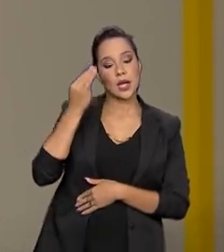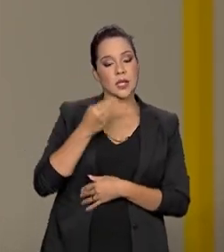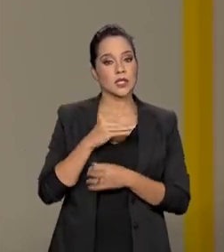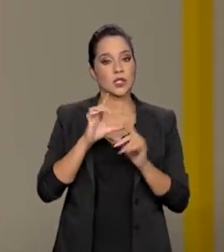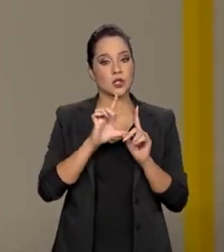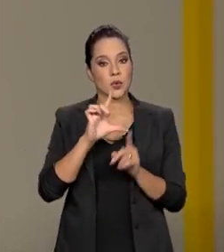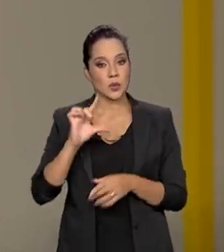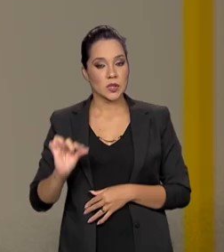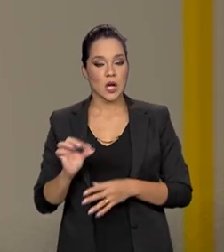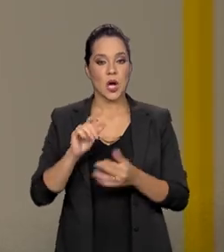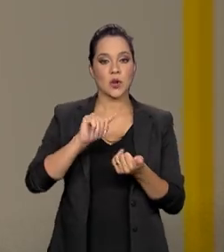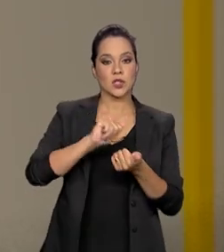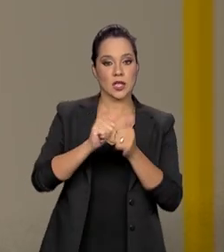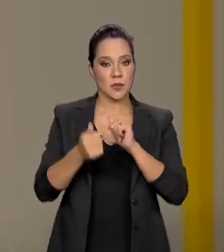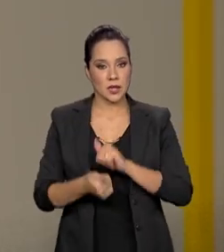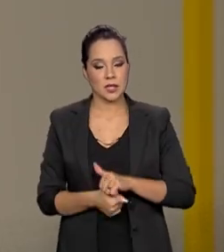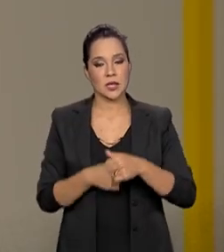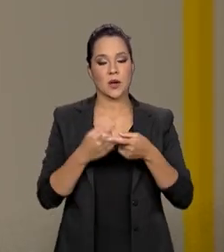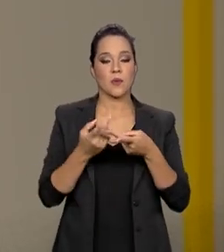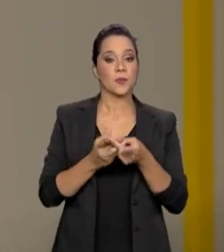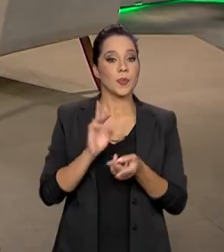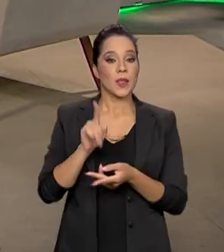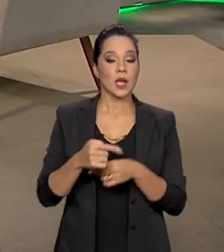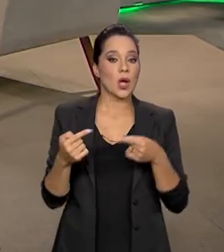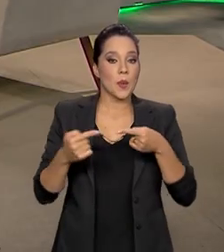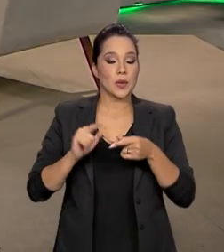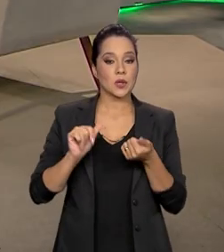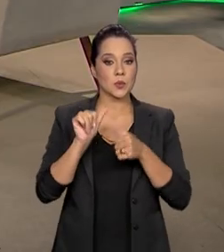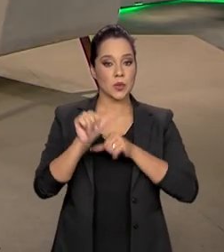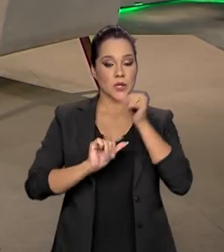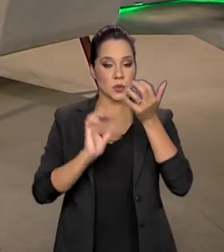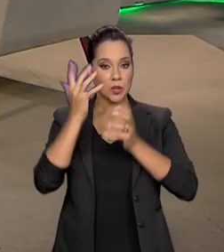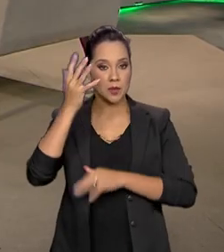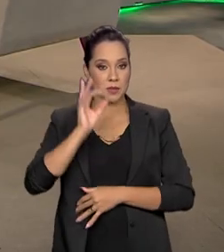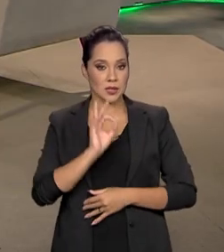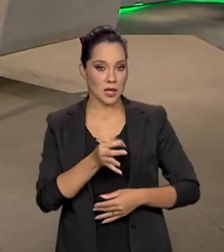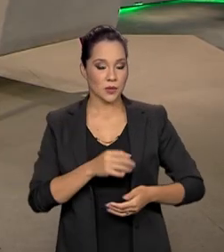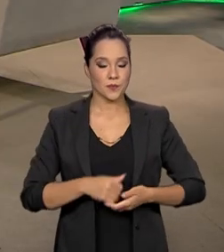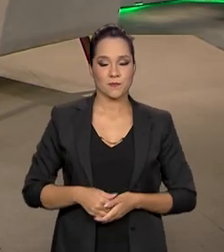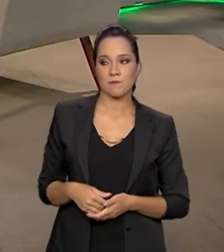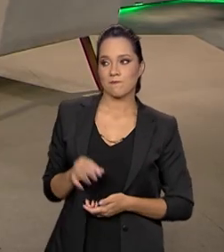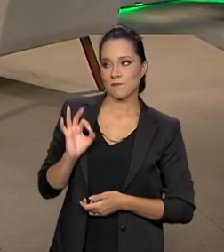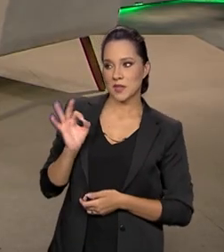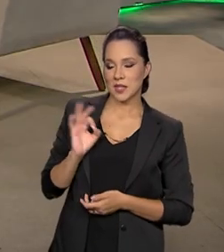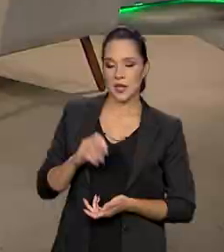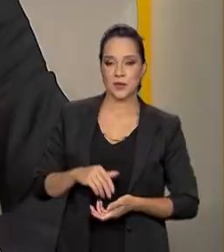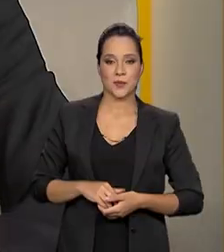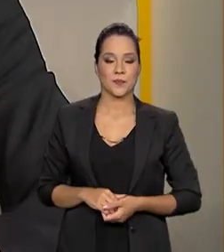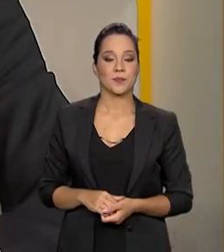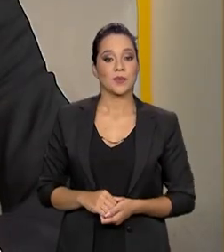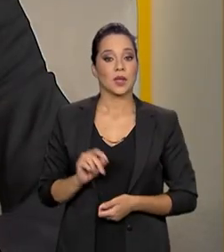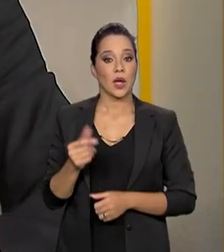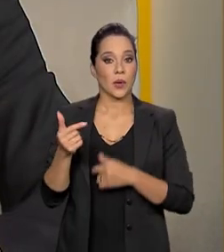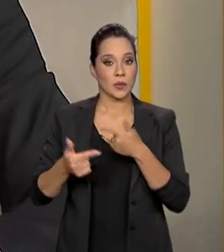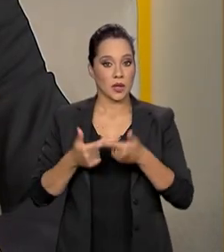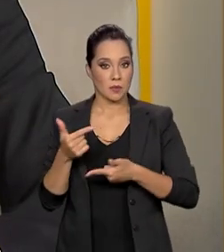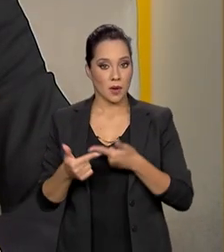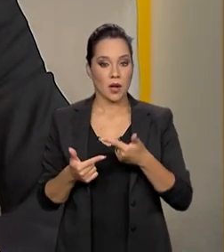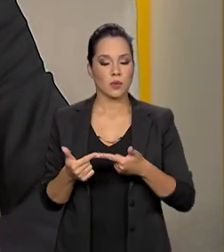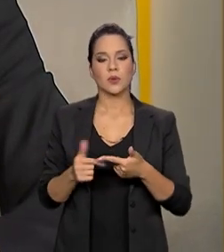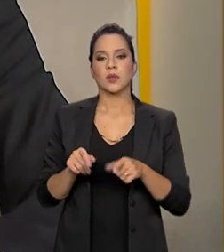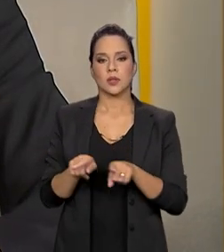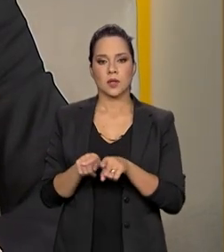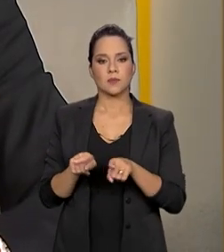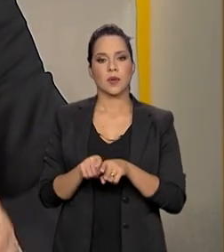mitigação, adaptabilidade, justamente em relação às mudanças climáticas. Exatamente, Paulo. É um trabalho produzido